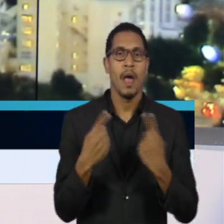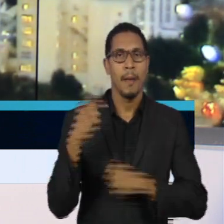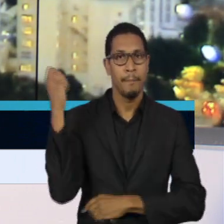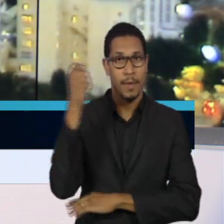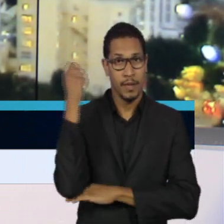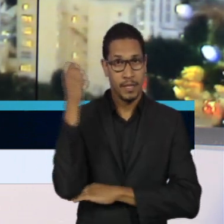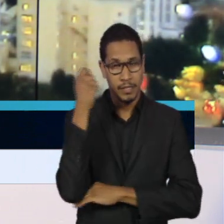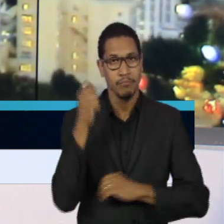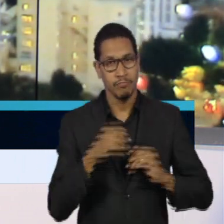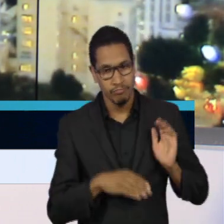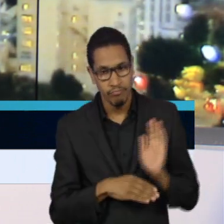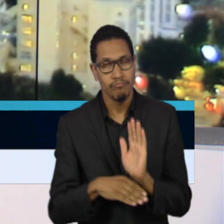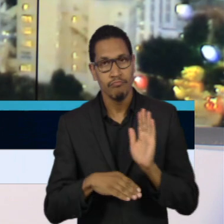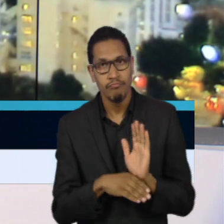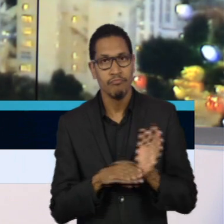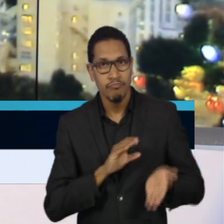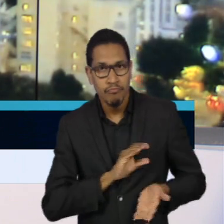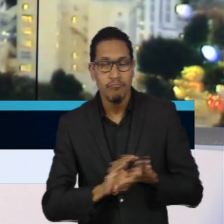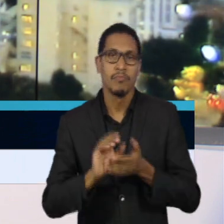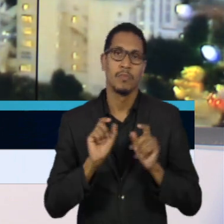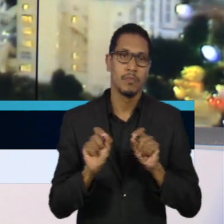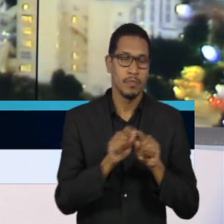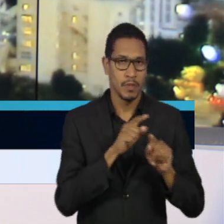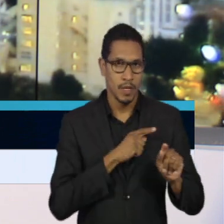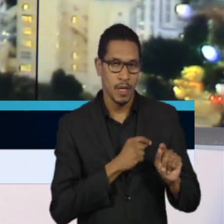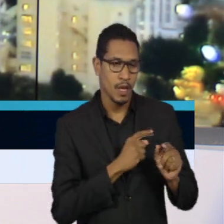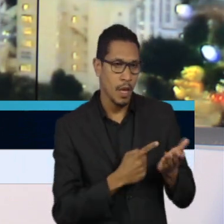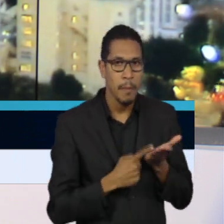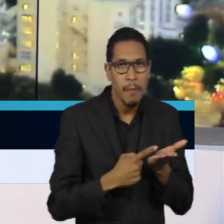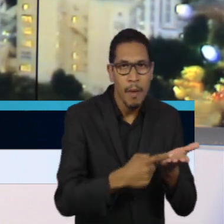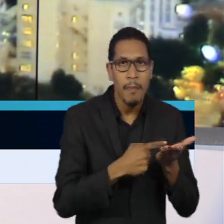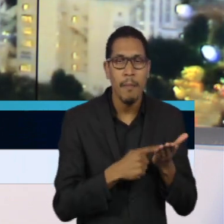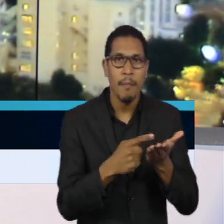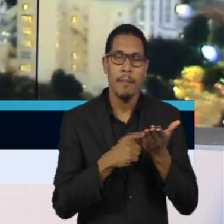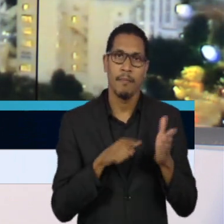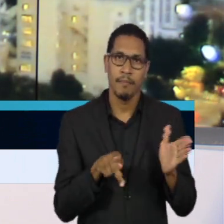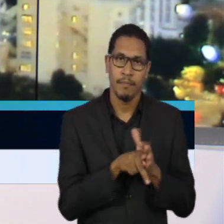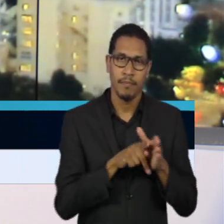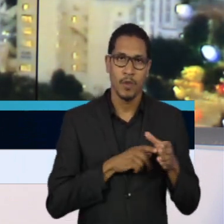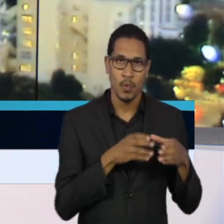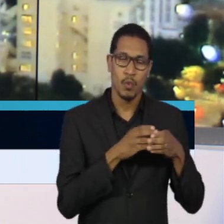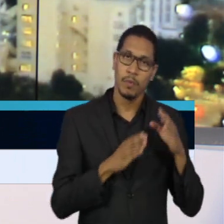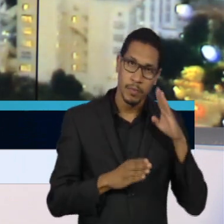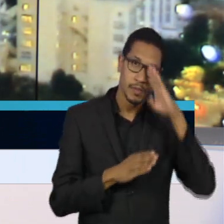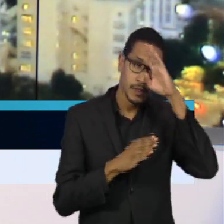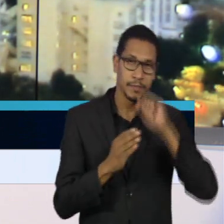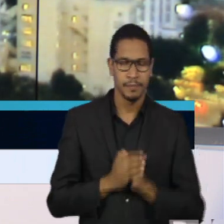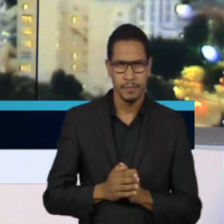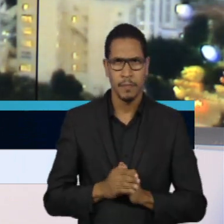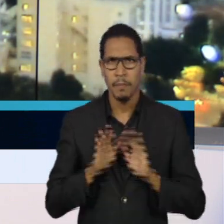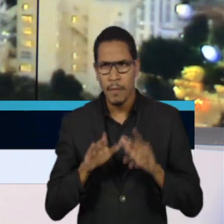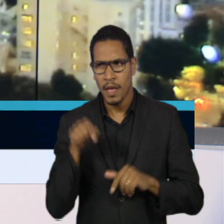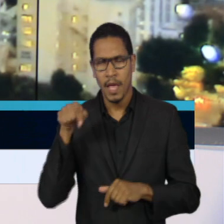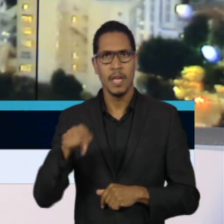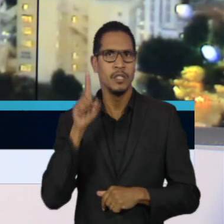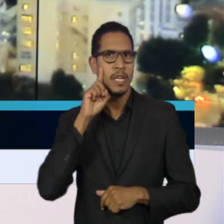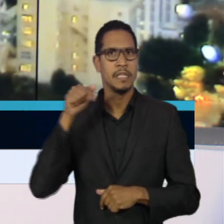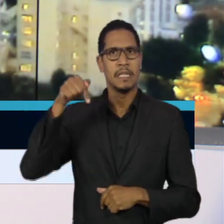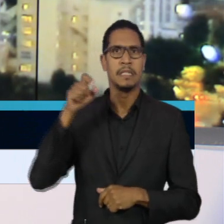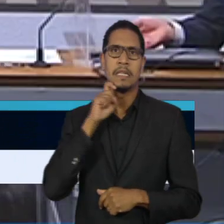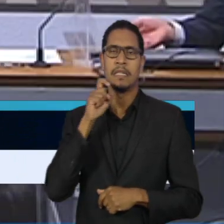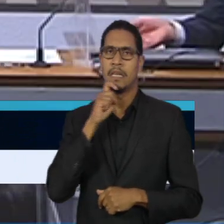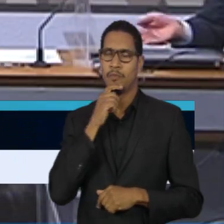pautas ligadas ao governo de Bolsonaro, mas negou colaboração financeira para as manifestações do último dia 7 de